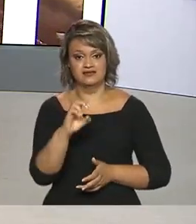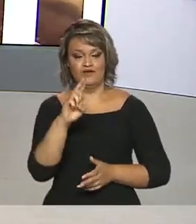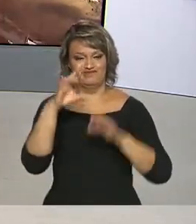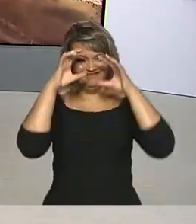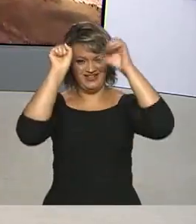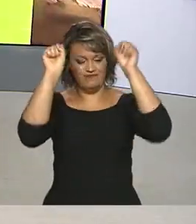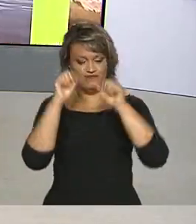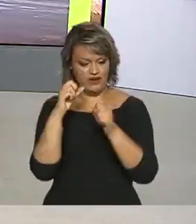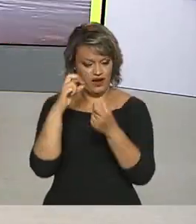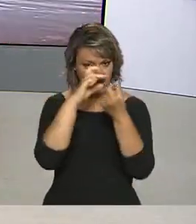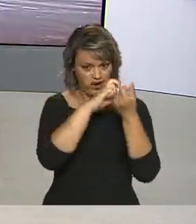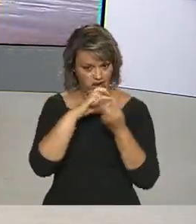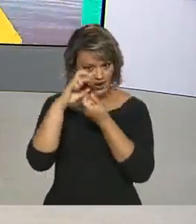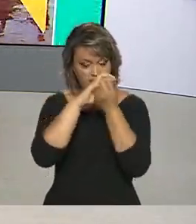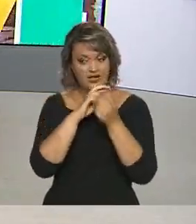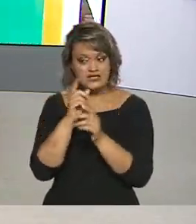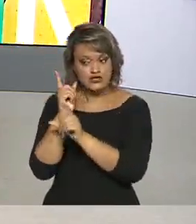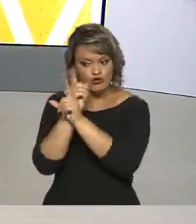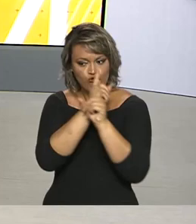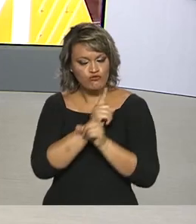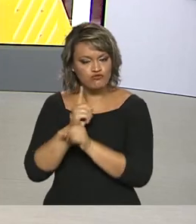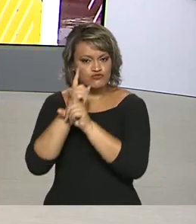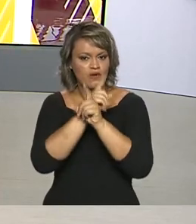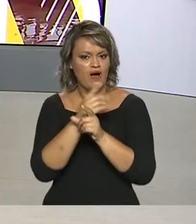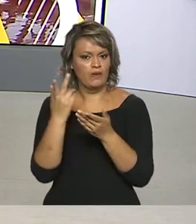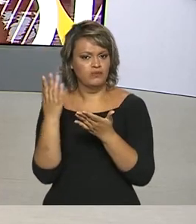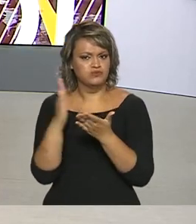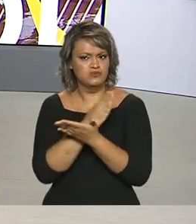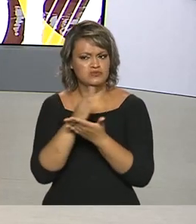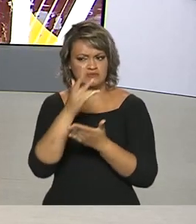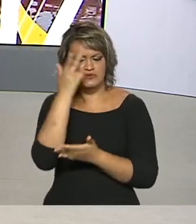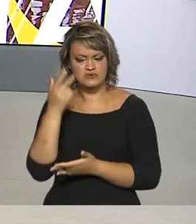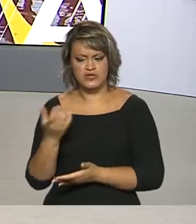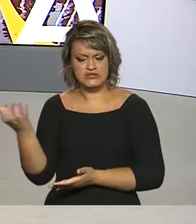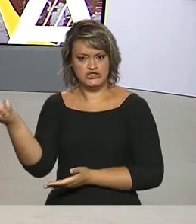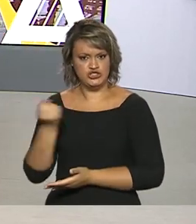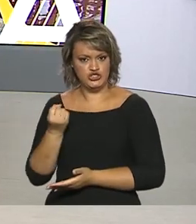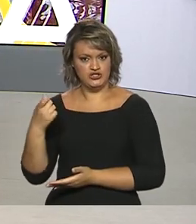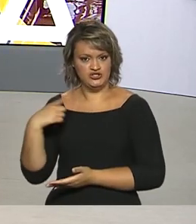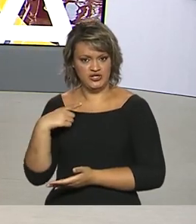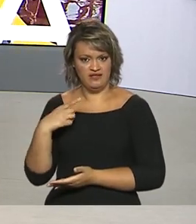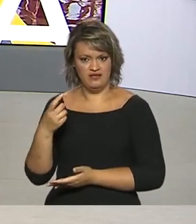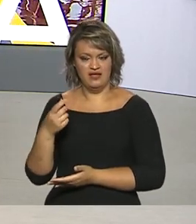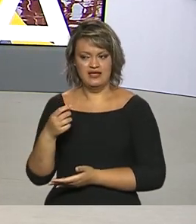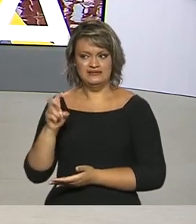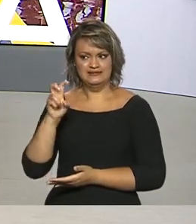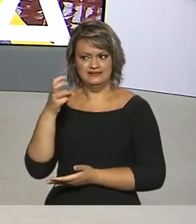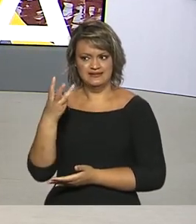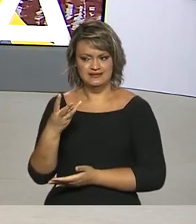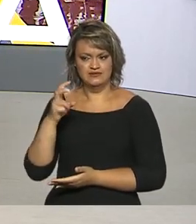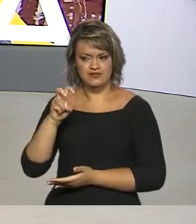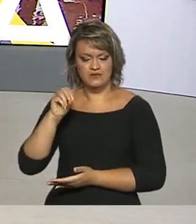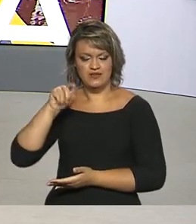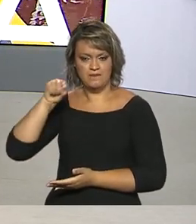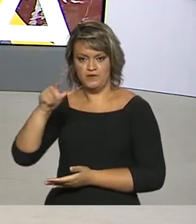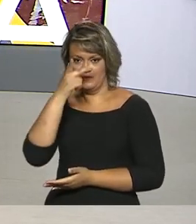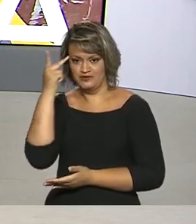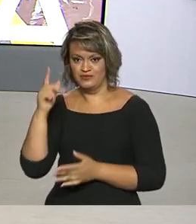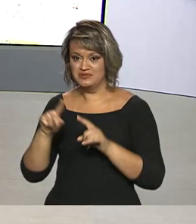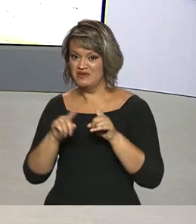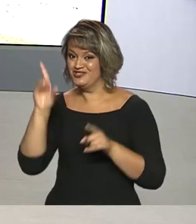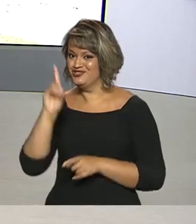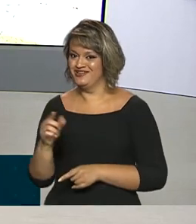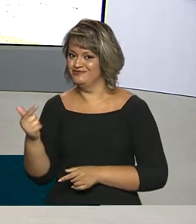União identificou indícios de irregularidade no pagamento do auxílio emergencial de 350 mil pessoas. O